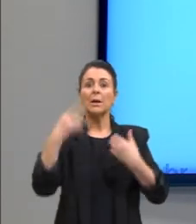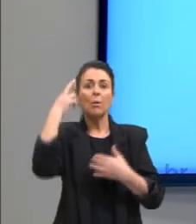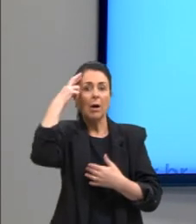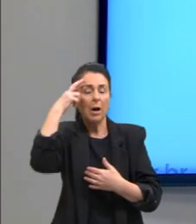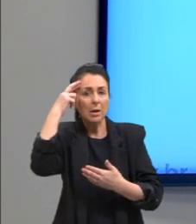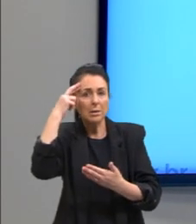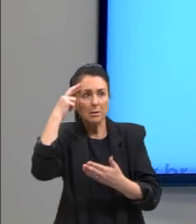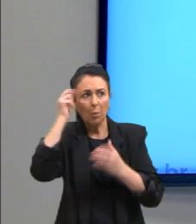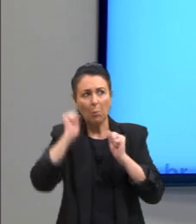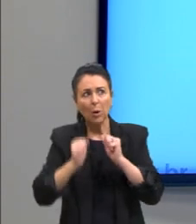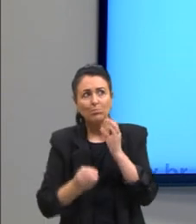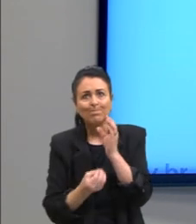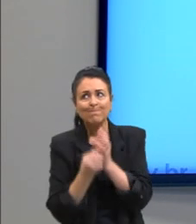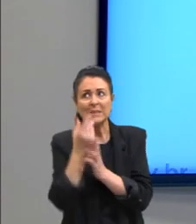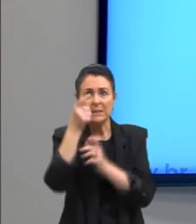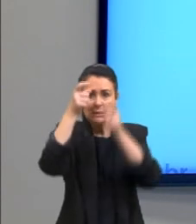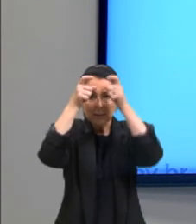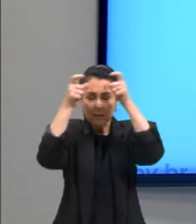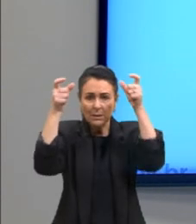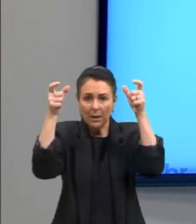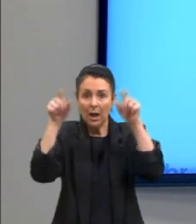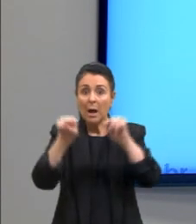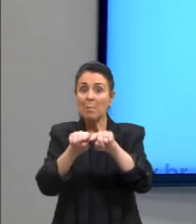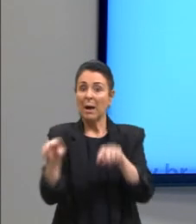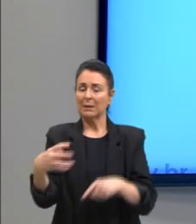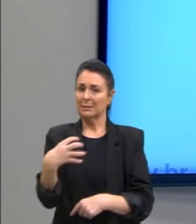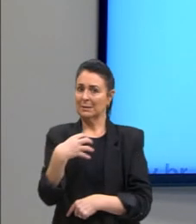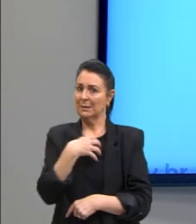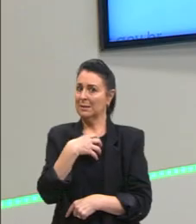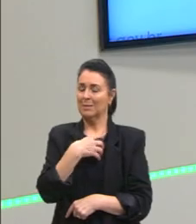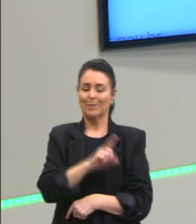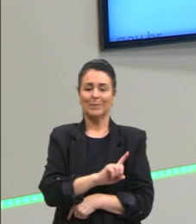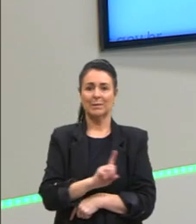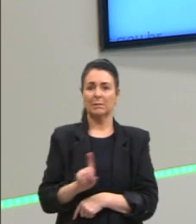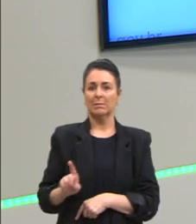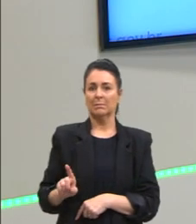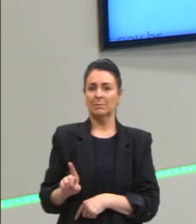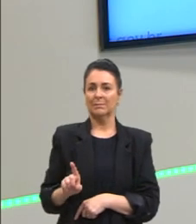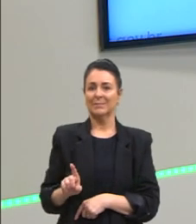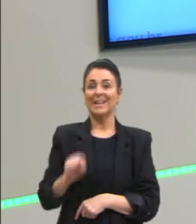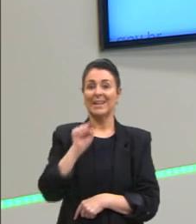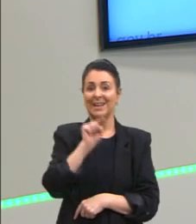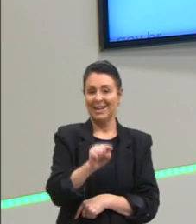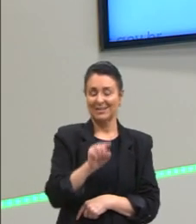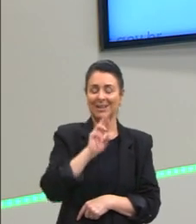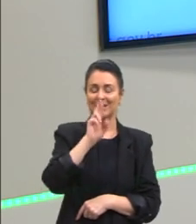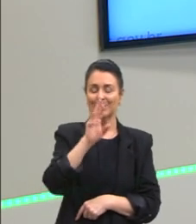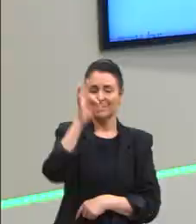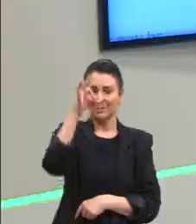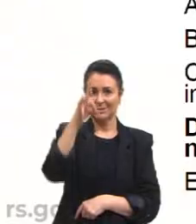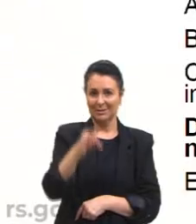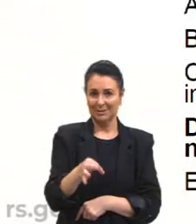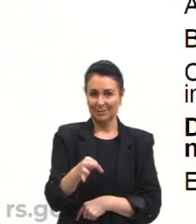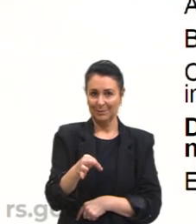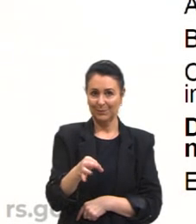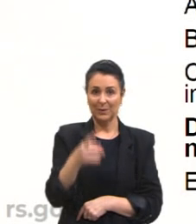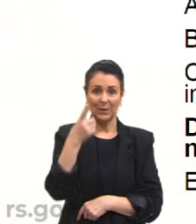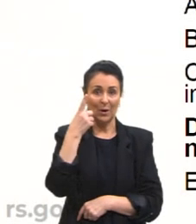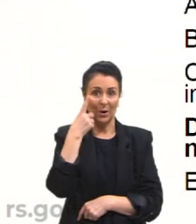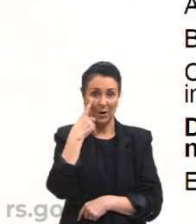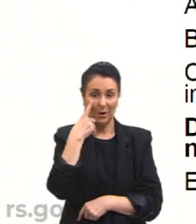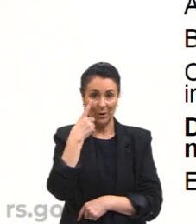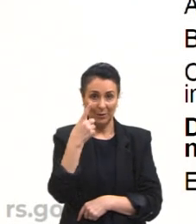de gerar conhecimento, mas a sensação não. Isso, essa é a resposta D, então a resposta é correta. Então, olha só.